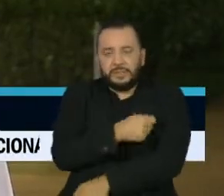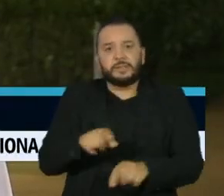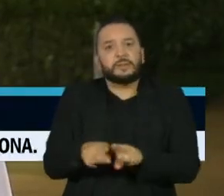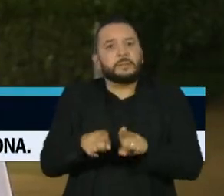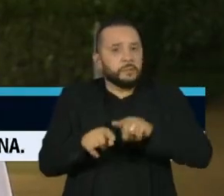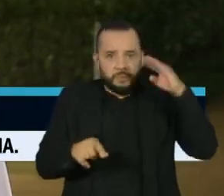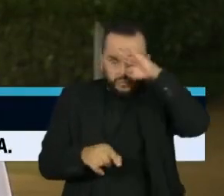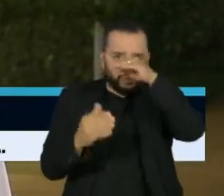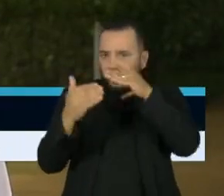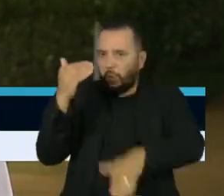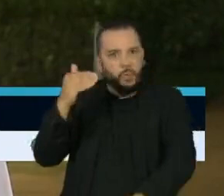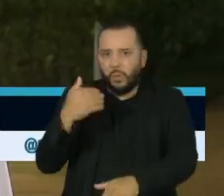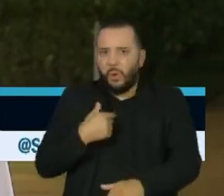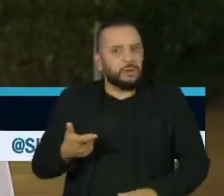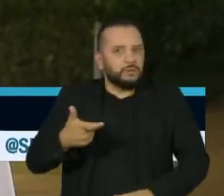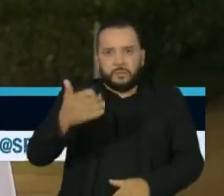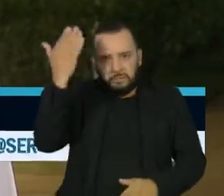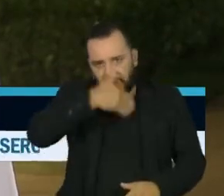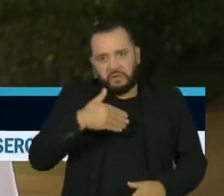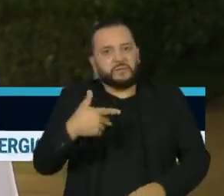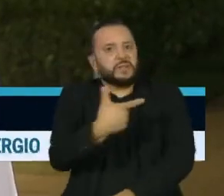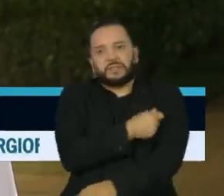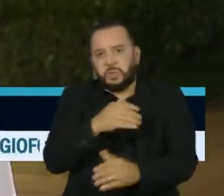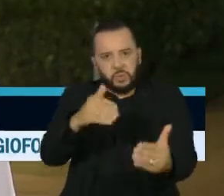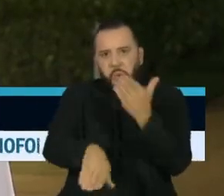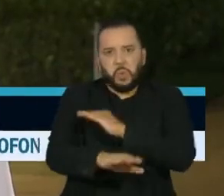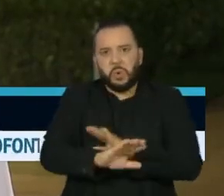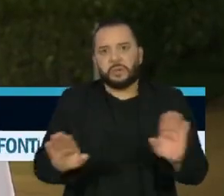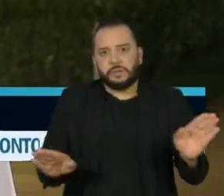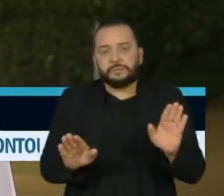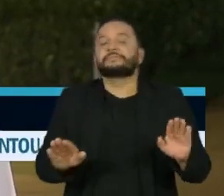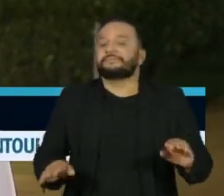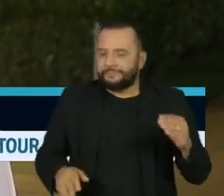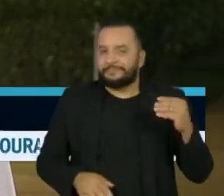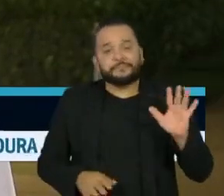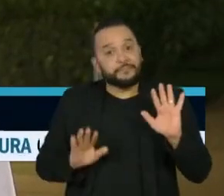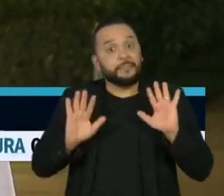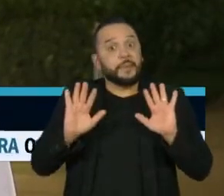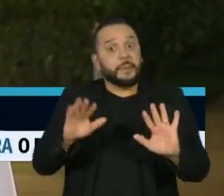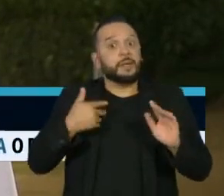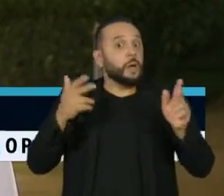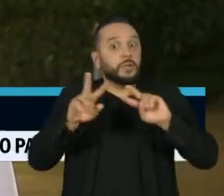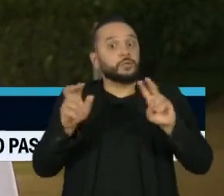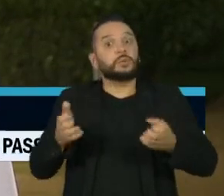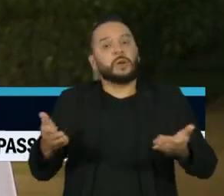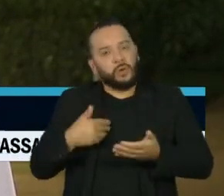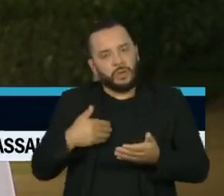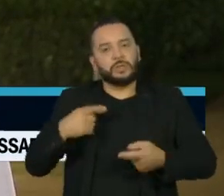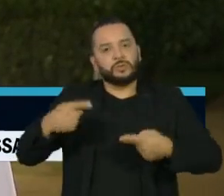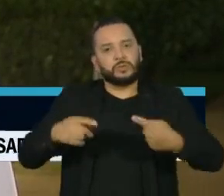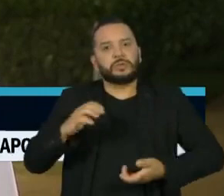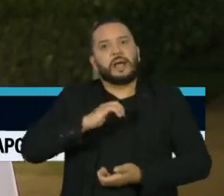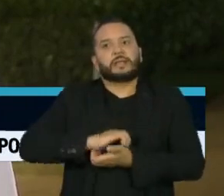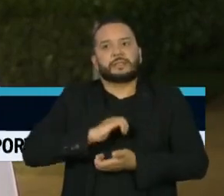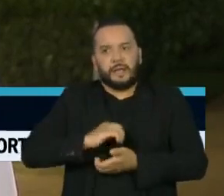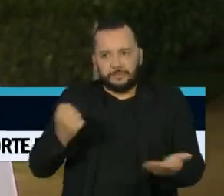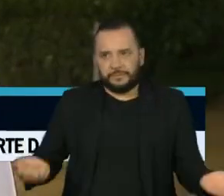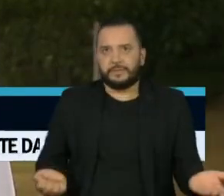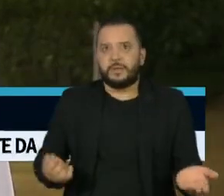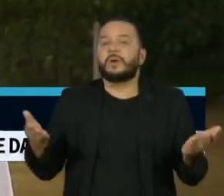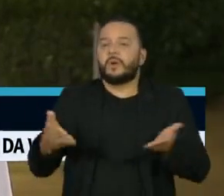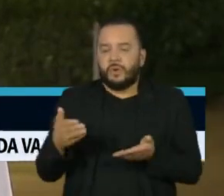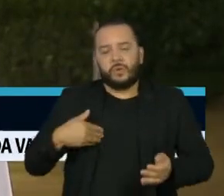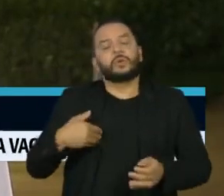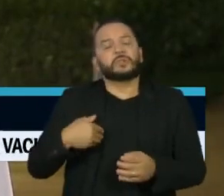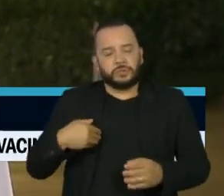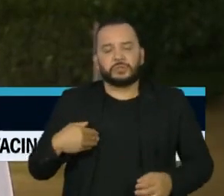não concorda com a criação de um passaporte da vacina. Diante da resistência, o assunto foi parar no Supremo Tribunal Federal. E hoje o